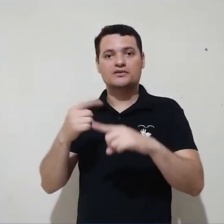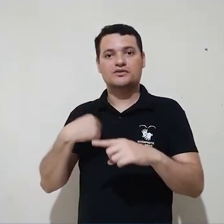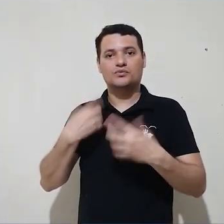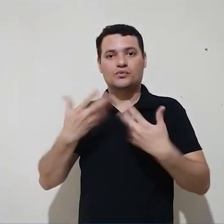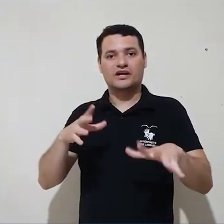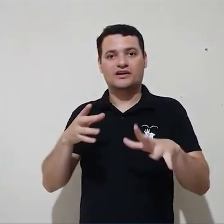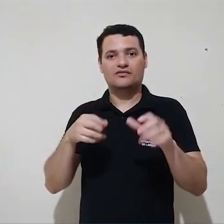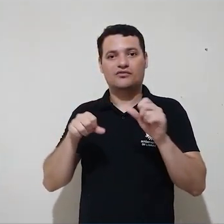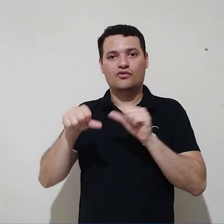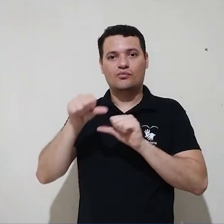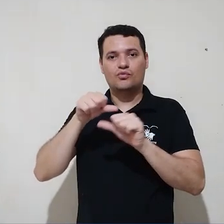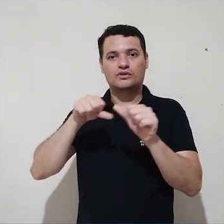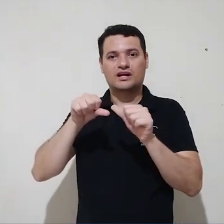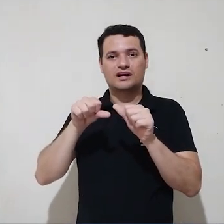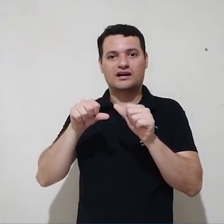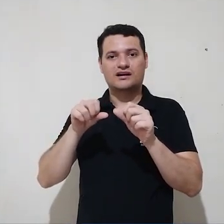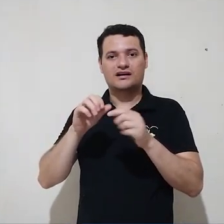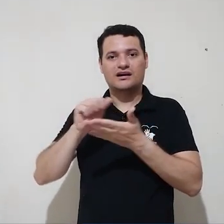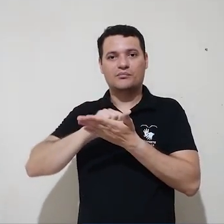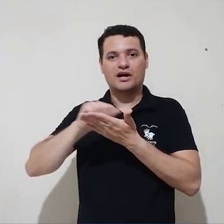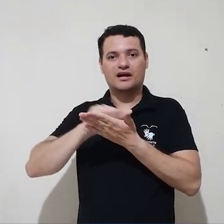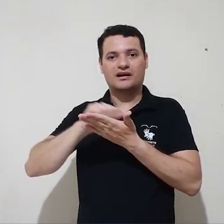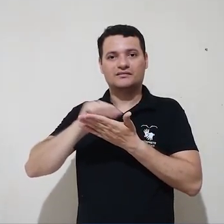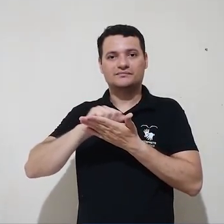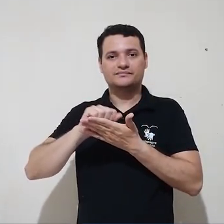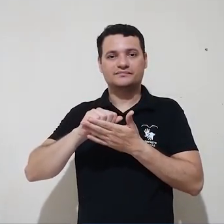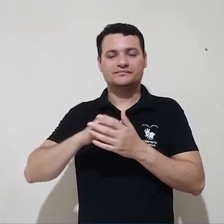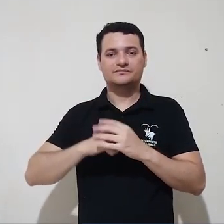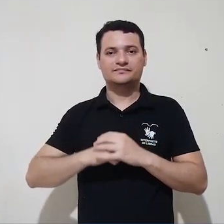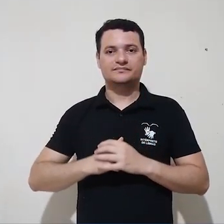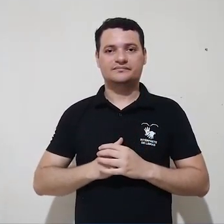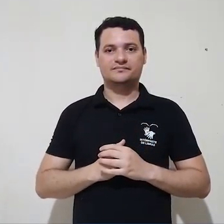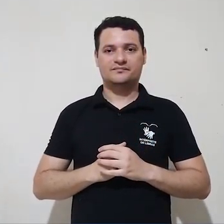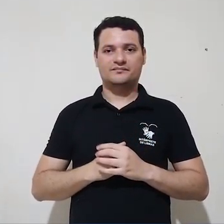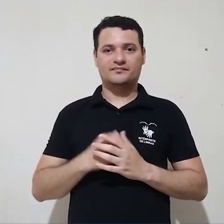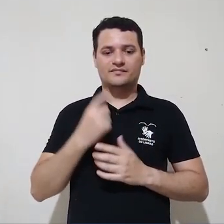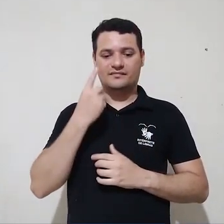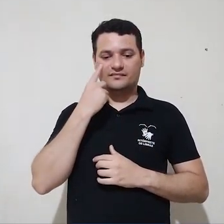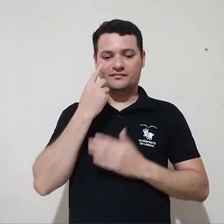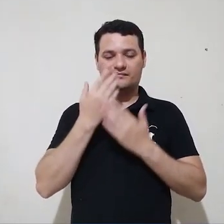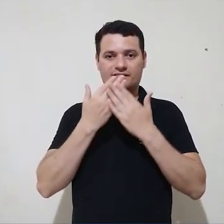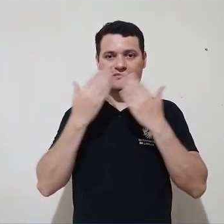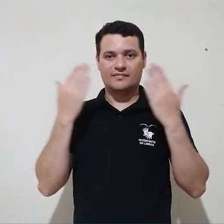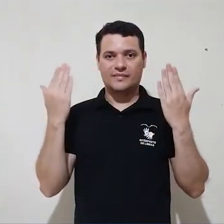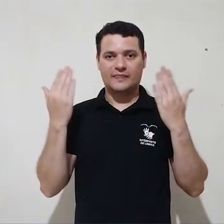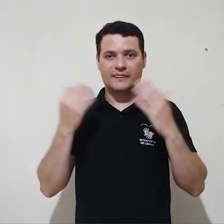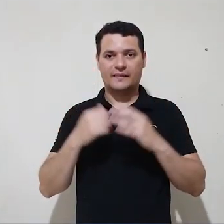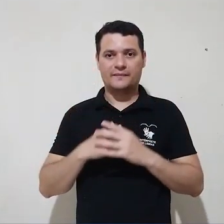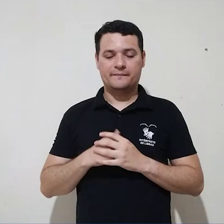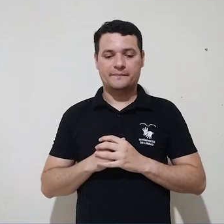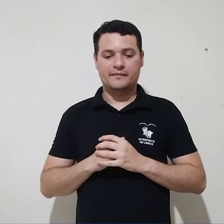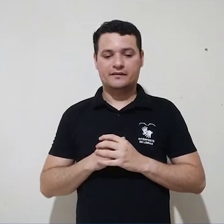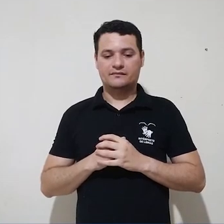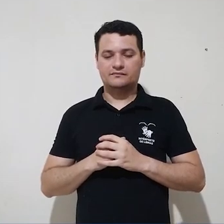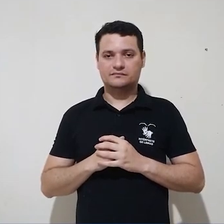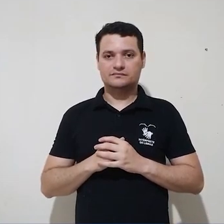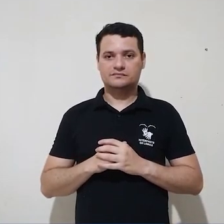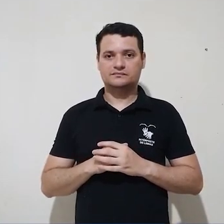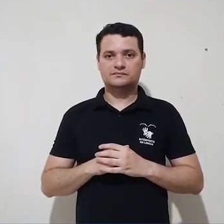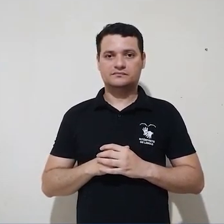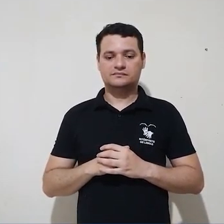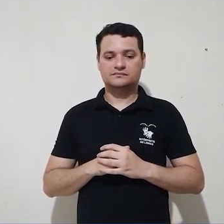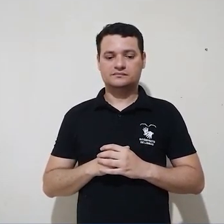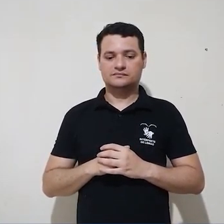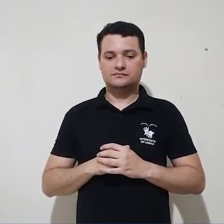Clicar e editar. Vou remover o grupo que eu inseri e vou salvar novamente.